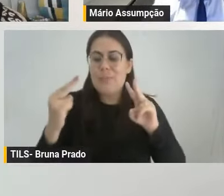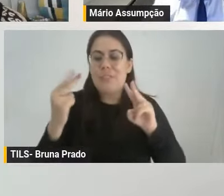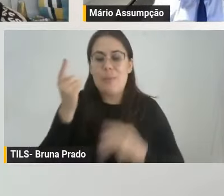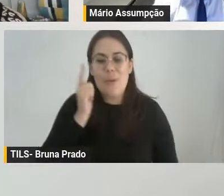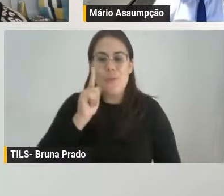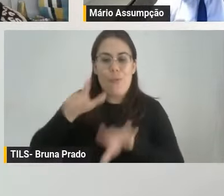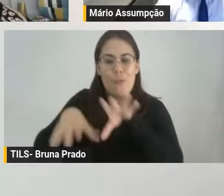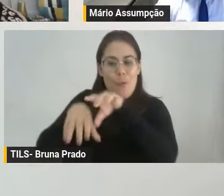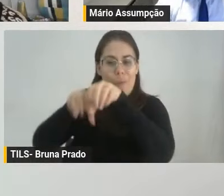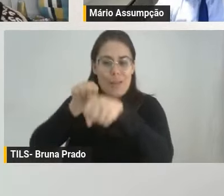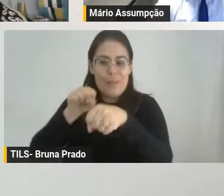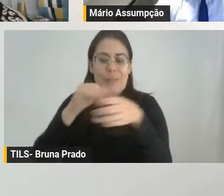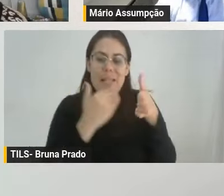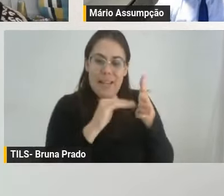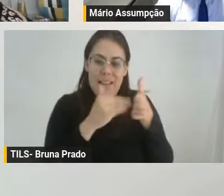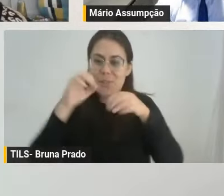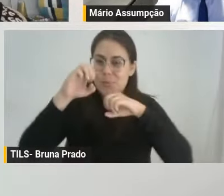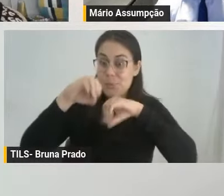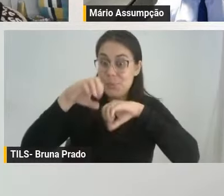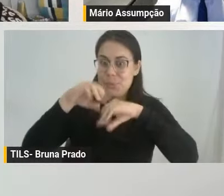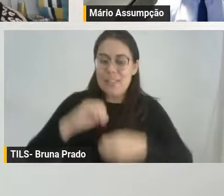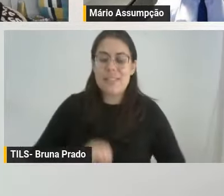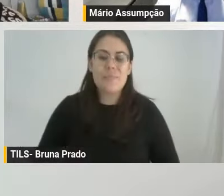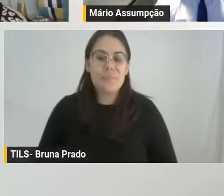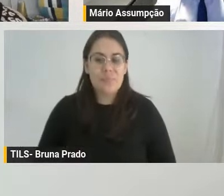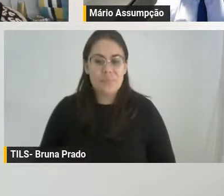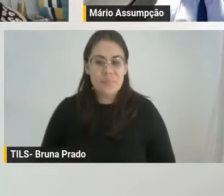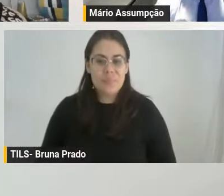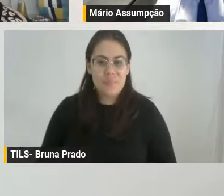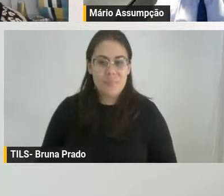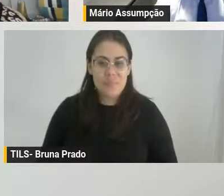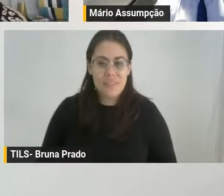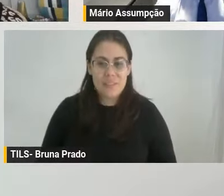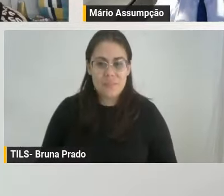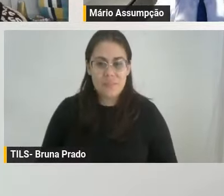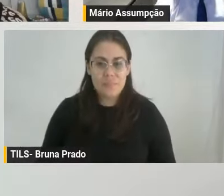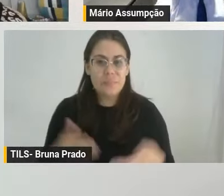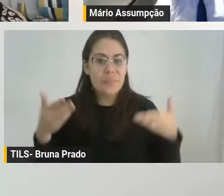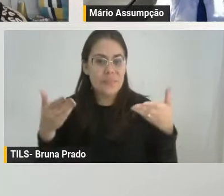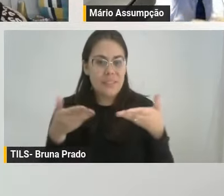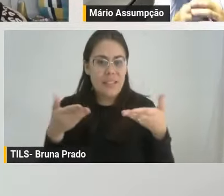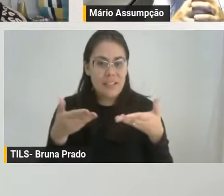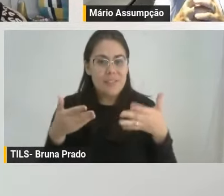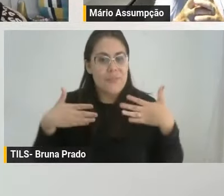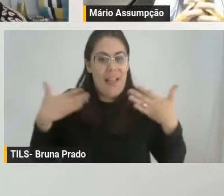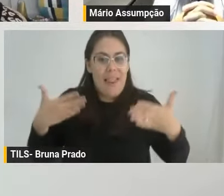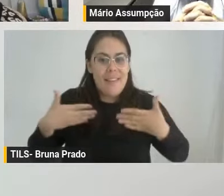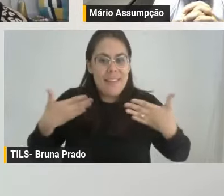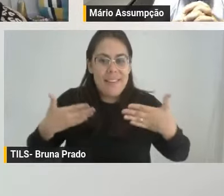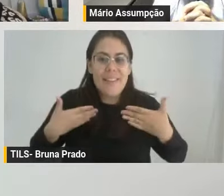Educação. Faço questão de aqui mencionar da nossa alegria pela